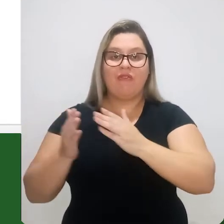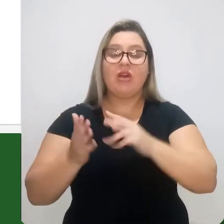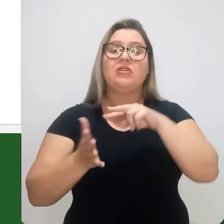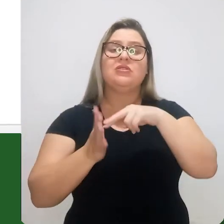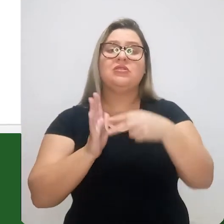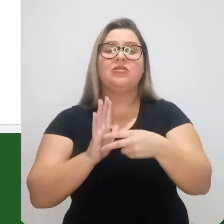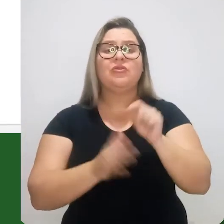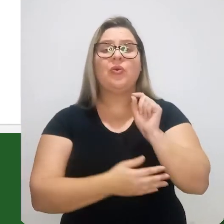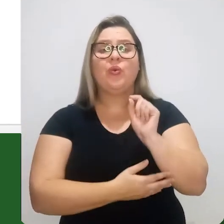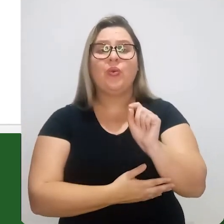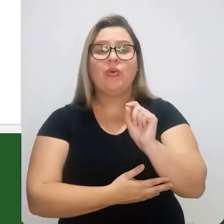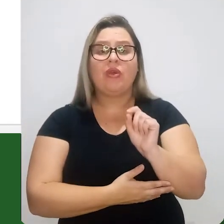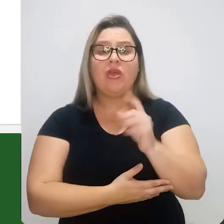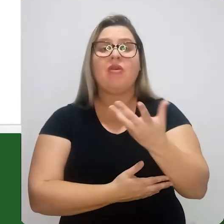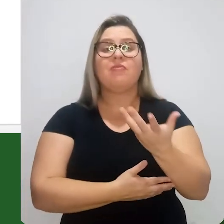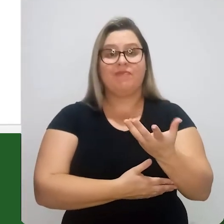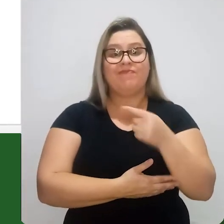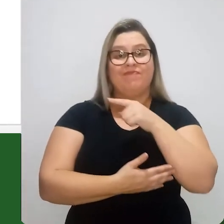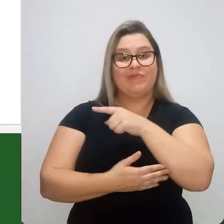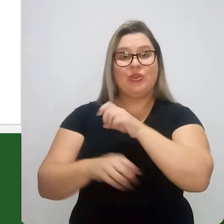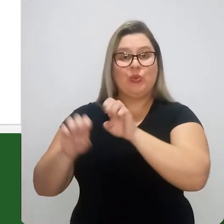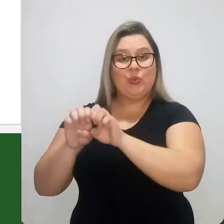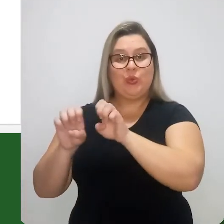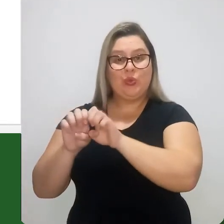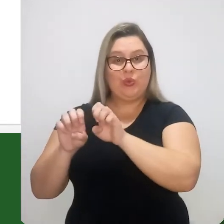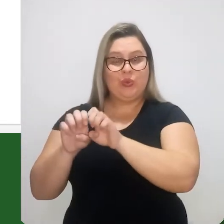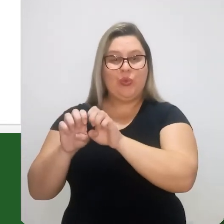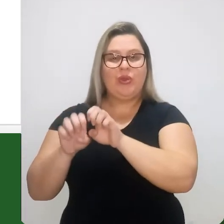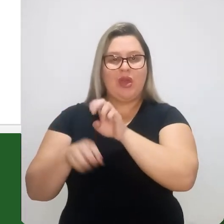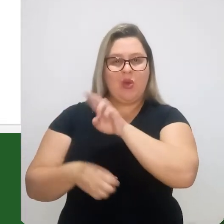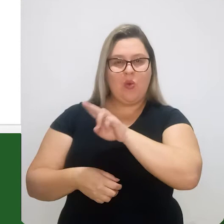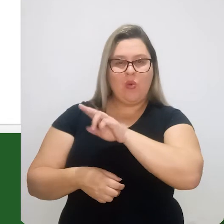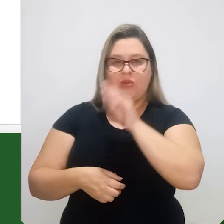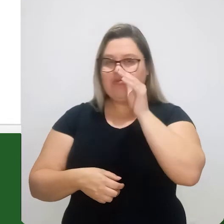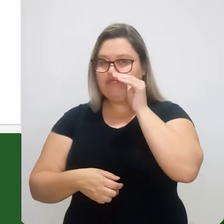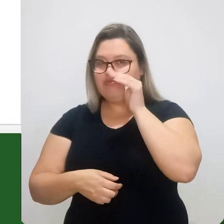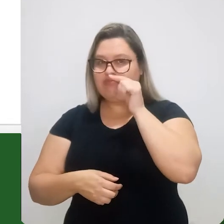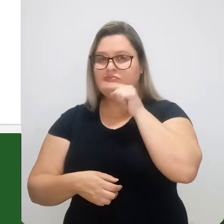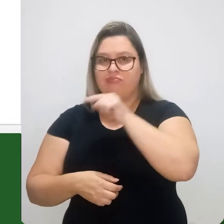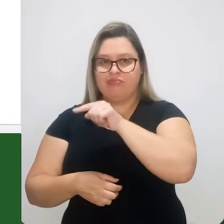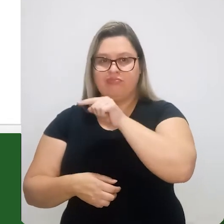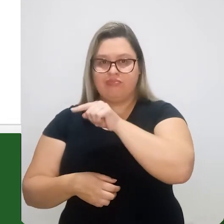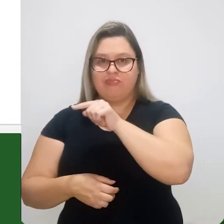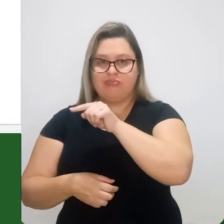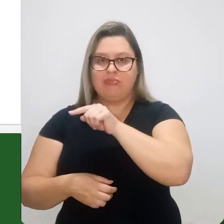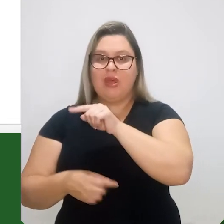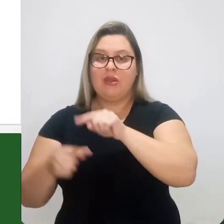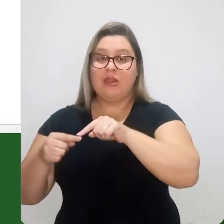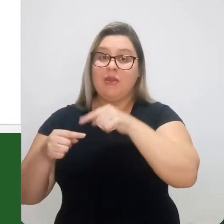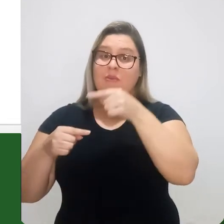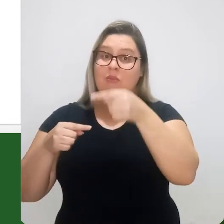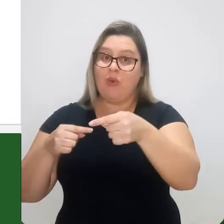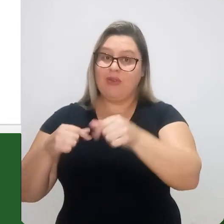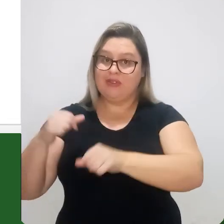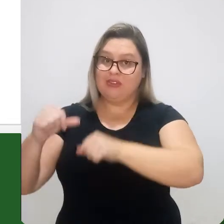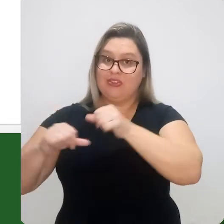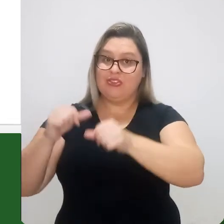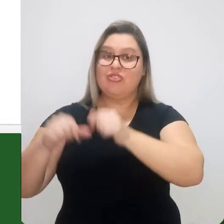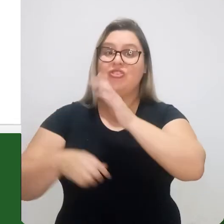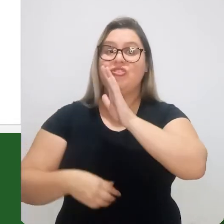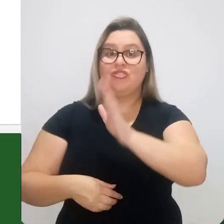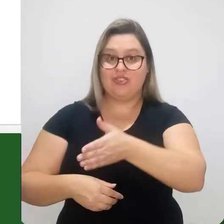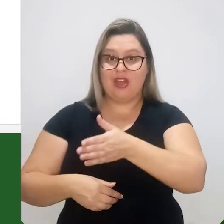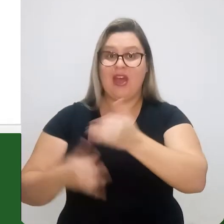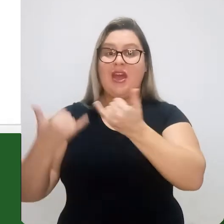fases. Traduzindo isso, significa dizer o seguinte, que a microestrutura, que nós observamos aqui, depois que ela foi